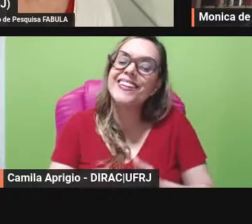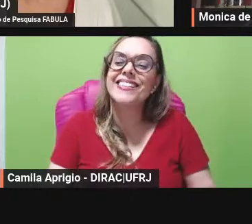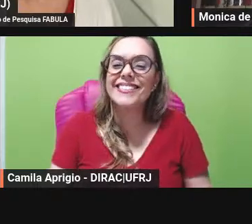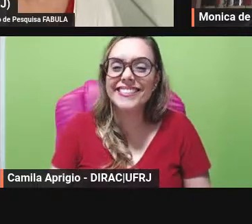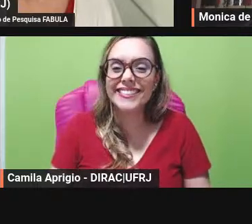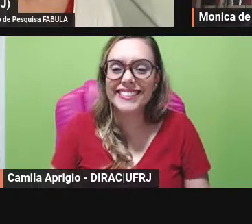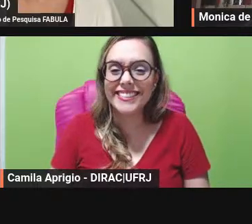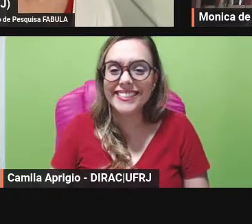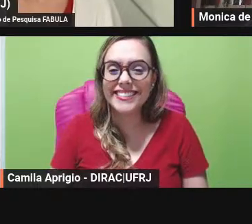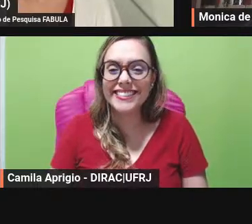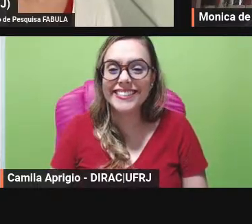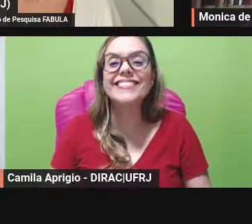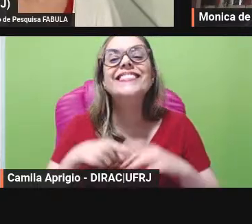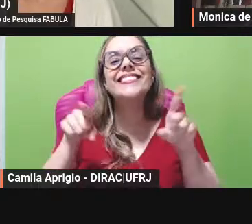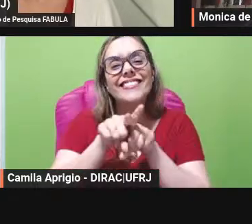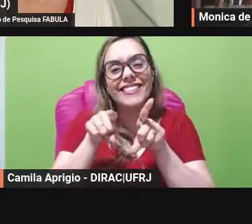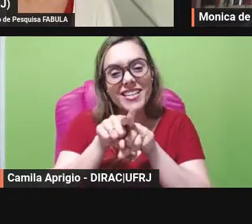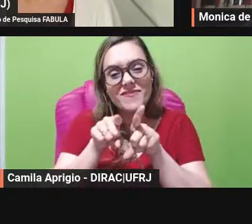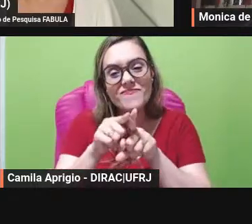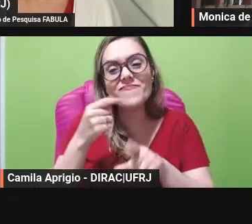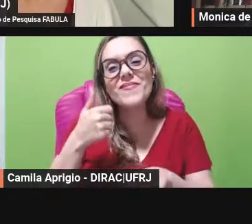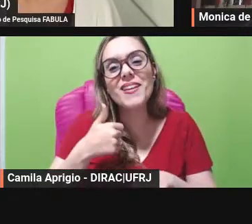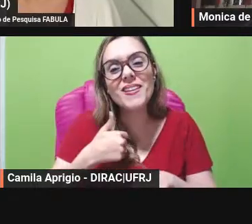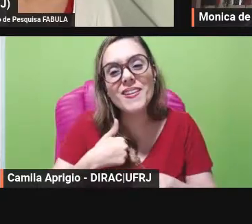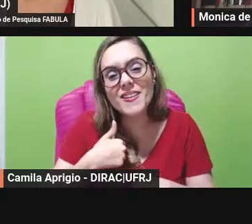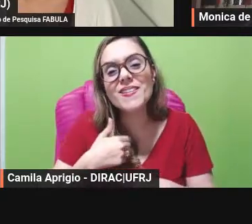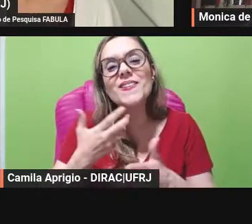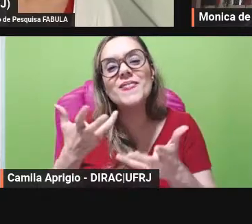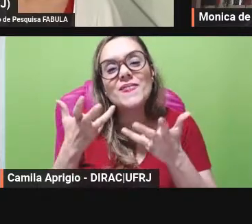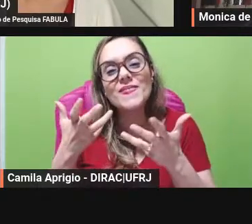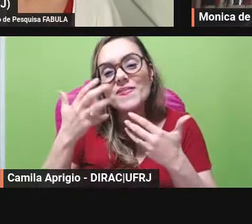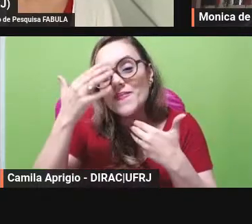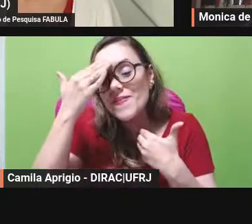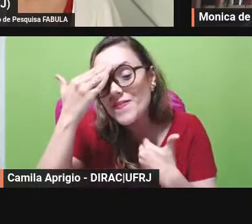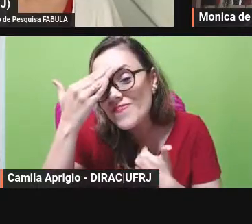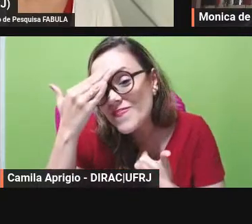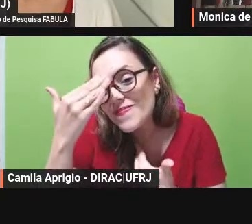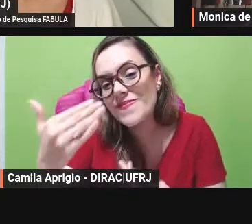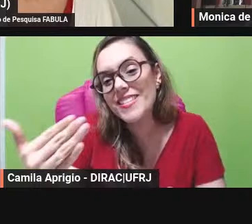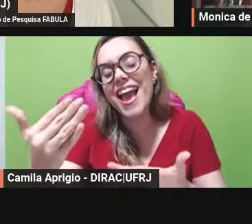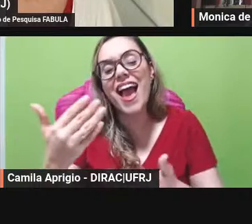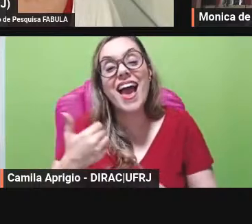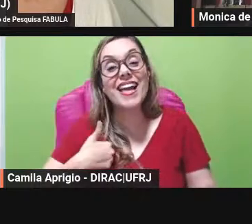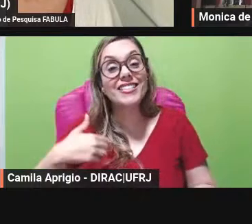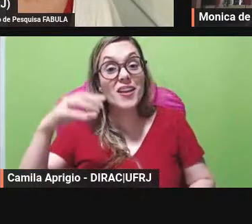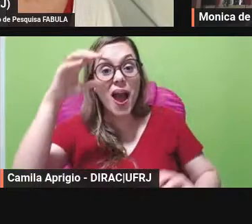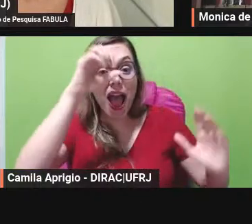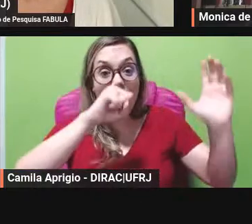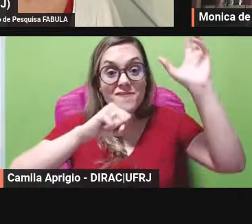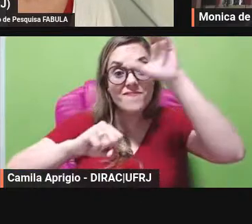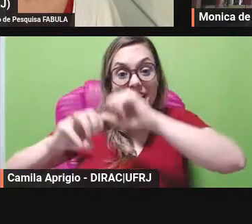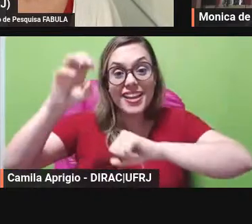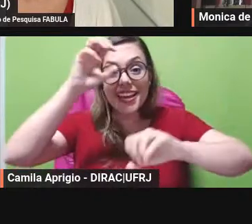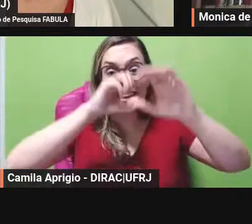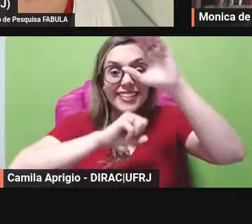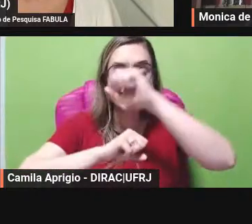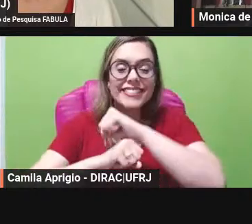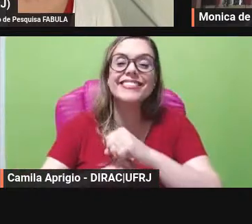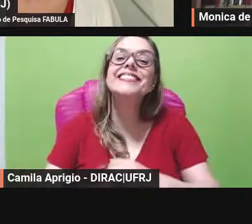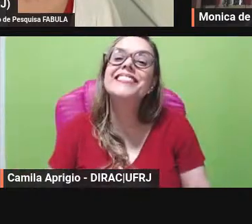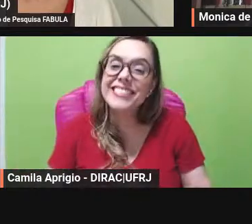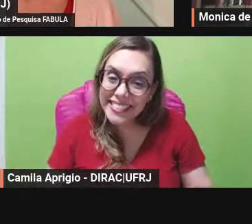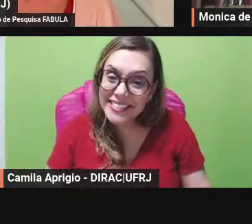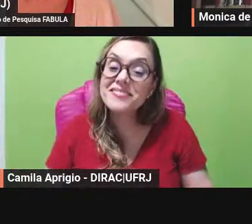bom eu também tenho muito agradecer aprendi muito com essa com esse trabalho que eu fiz para essa